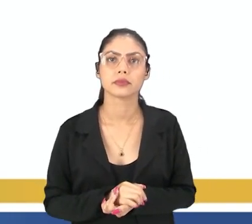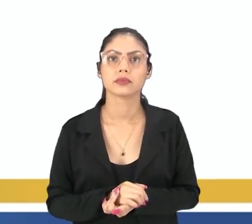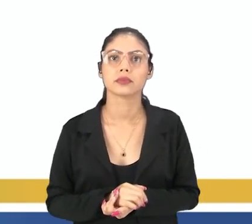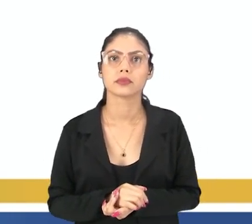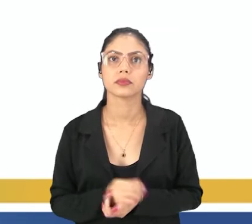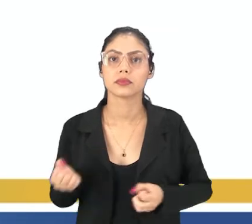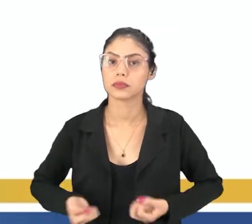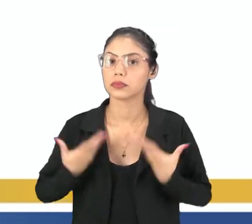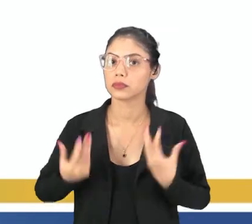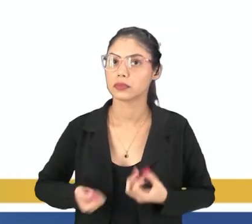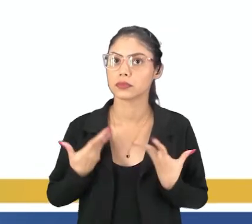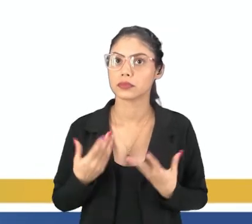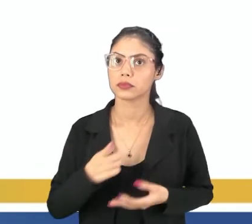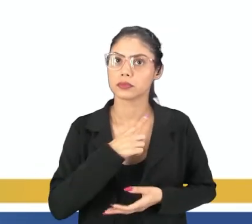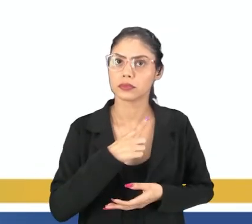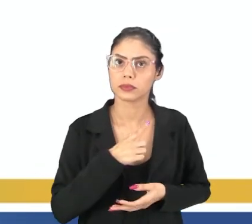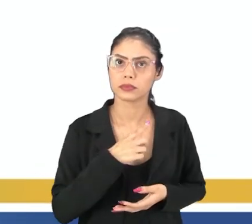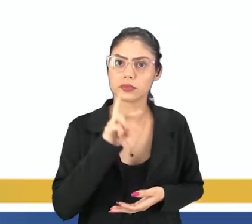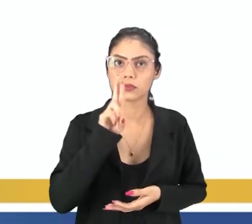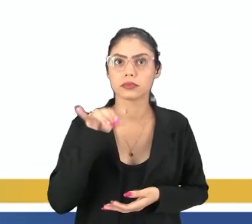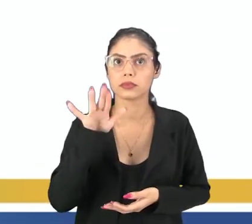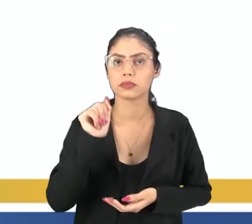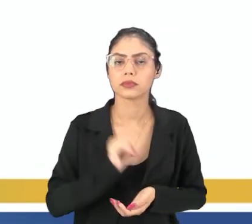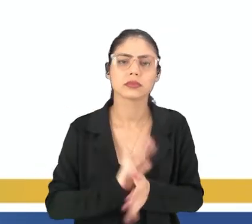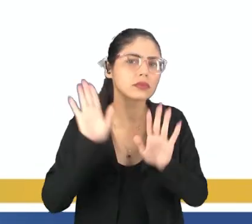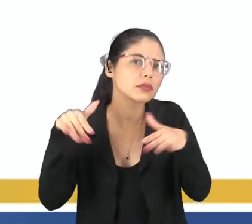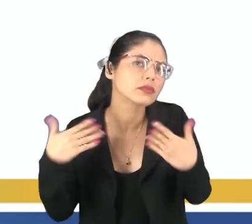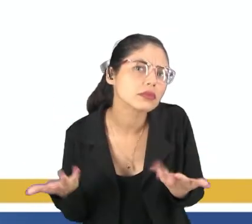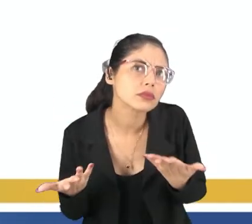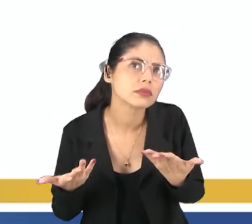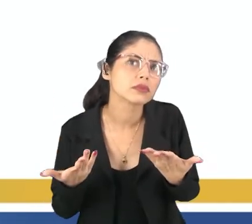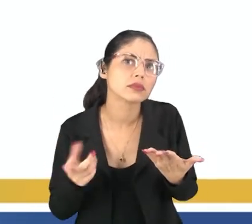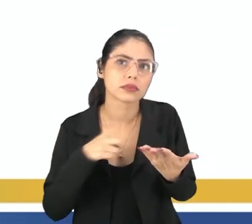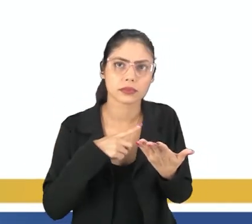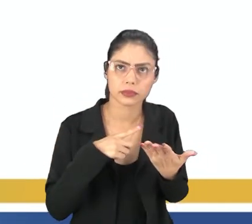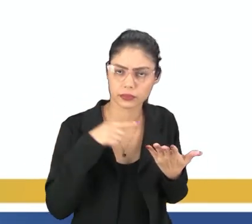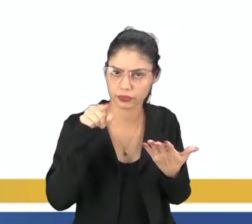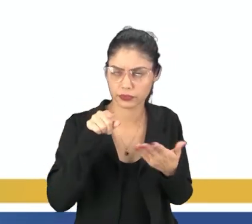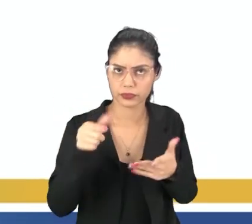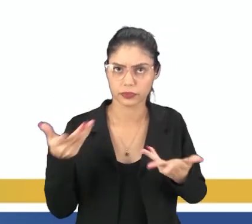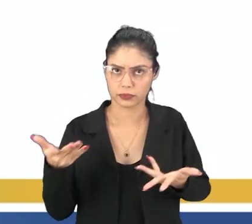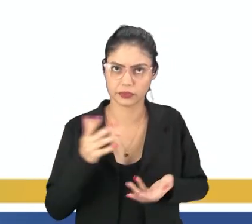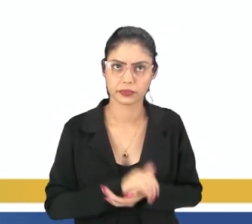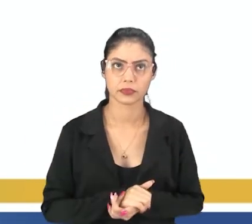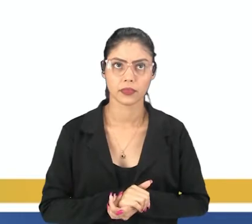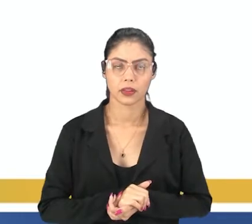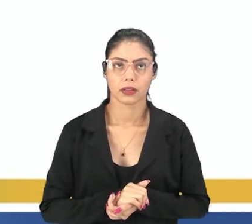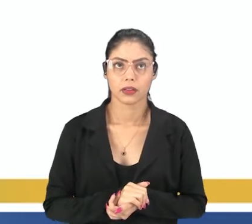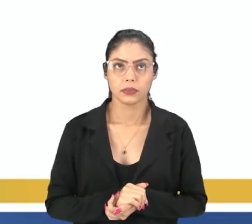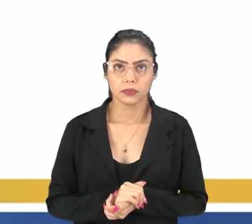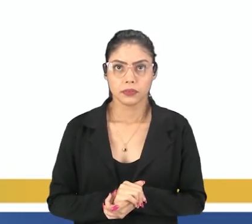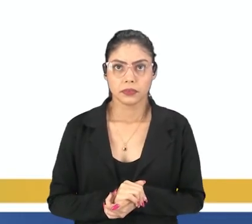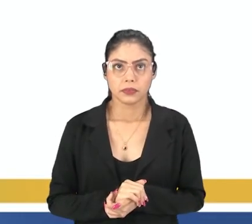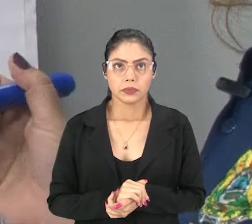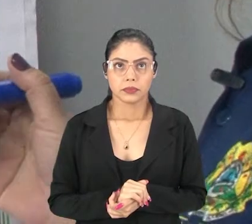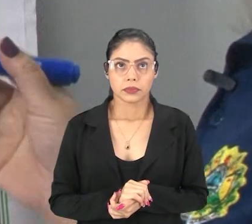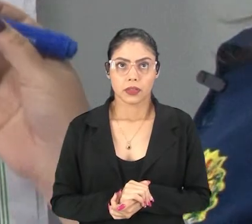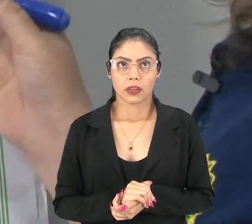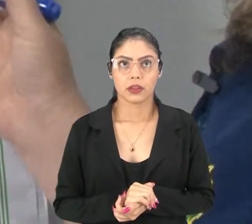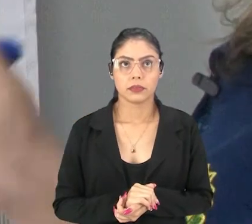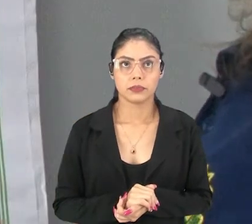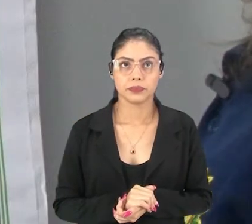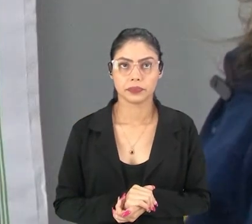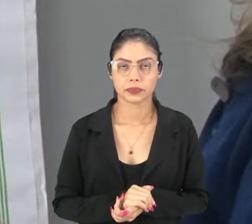O poema contém rimas Quais são as rimas que nós temos nesse poema? Vamos ver aqui comigo?